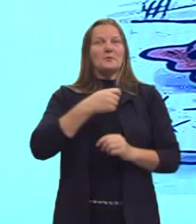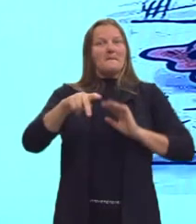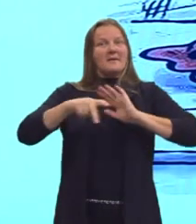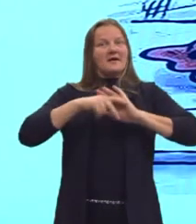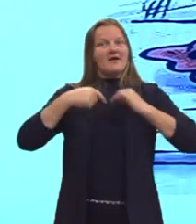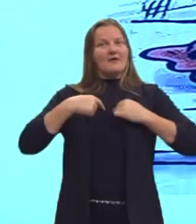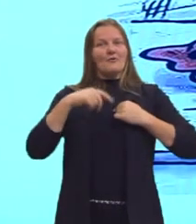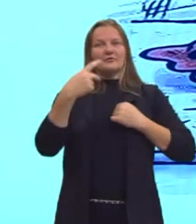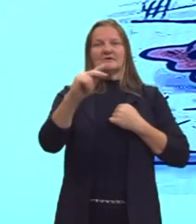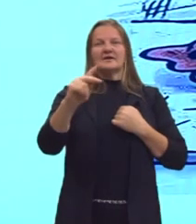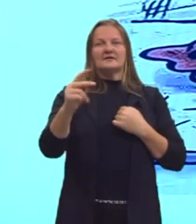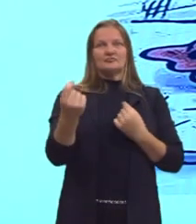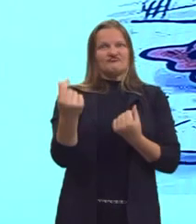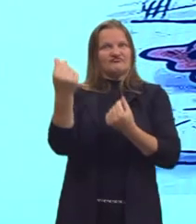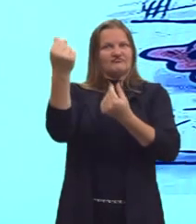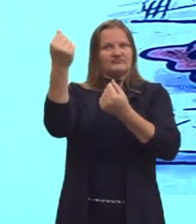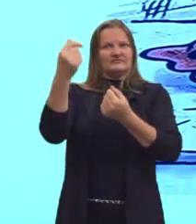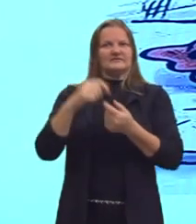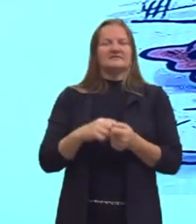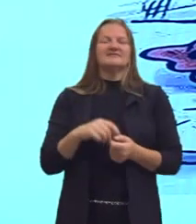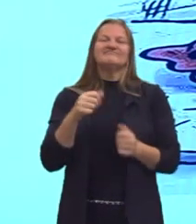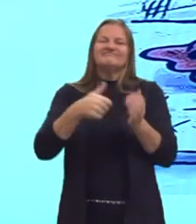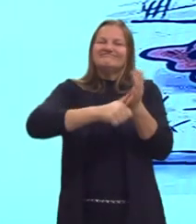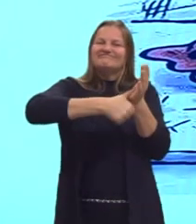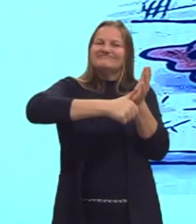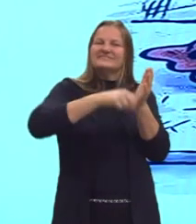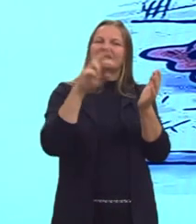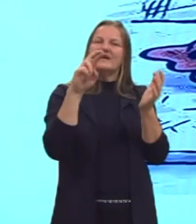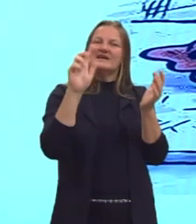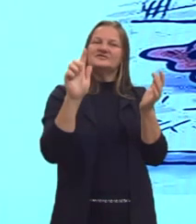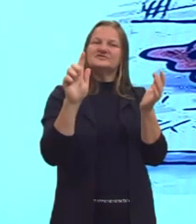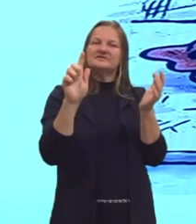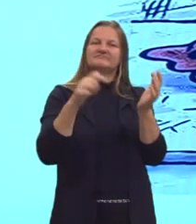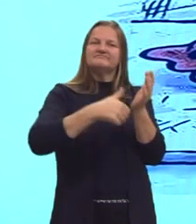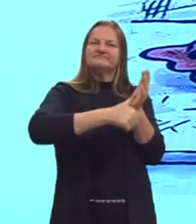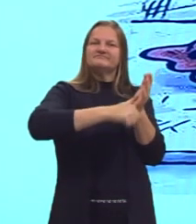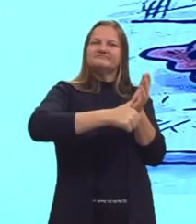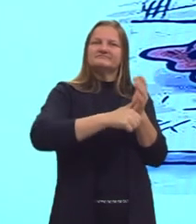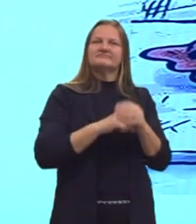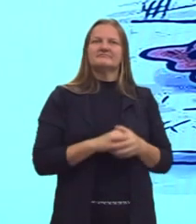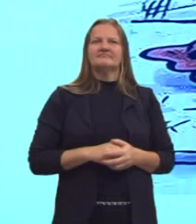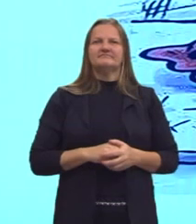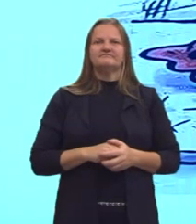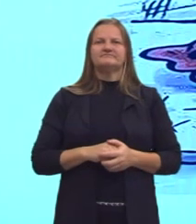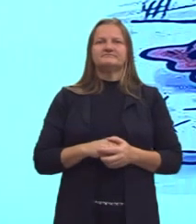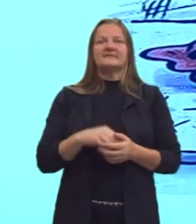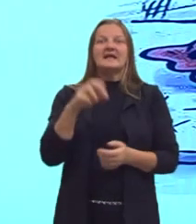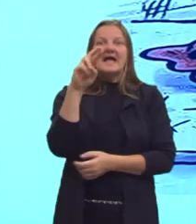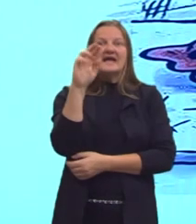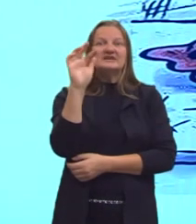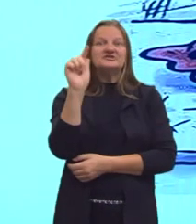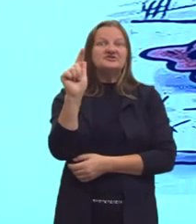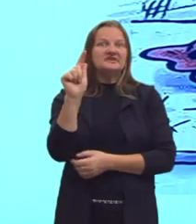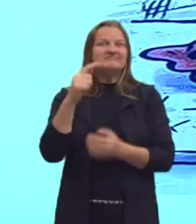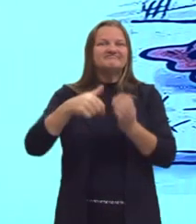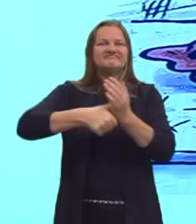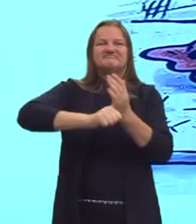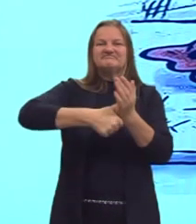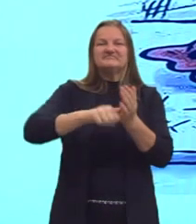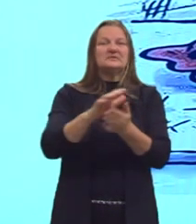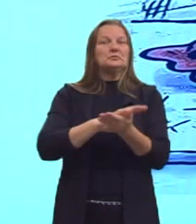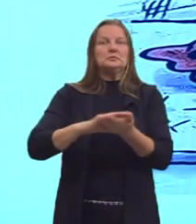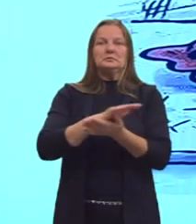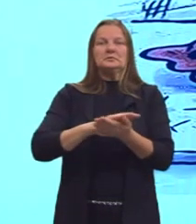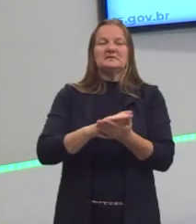Indigentes com RG são internados em vala comum. Ou melhor, indigentes sem RG, né? São internados em vala